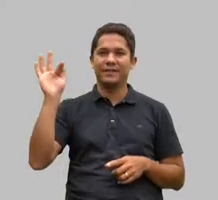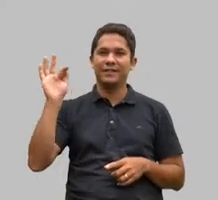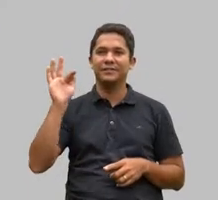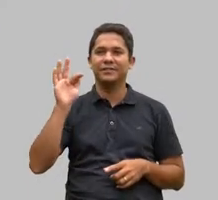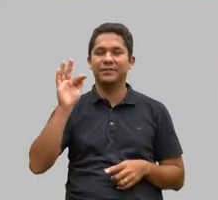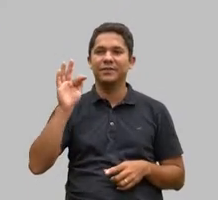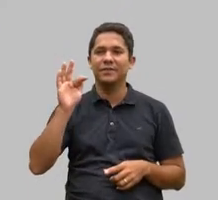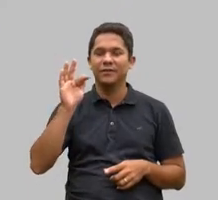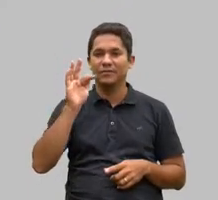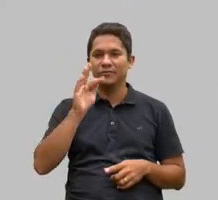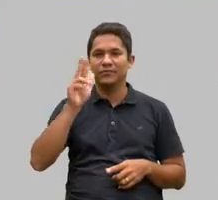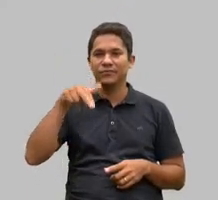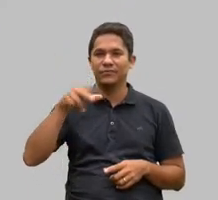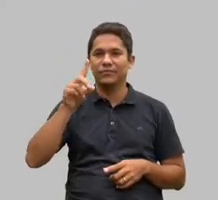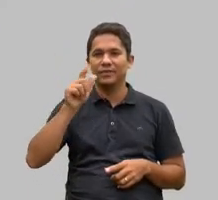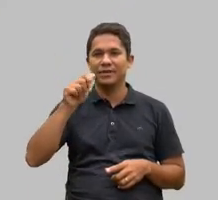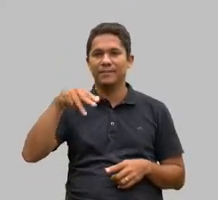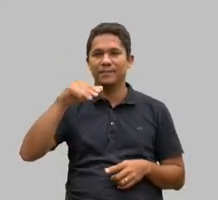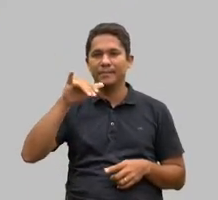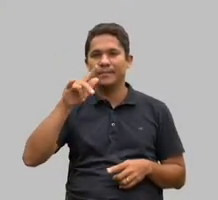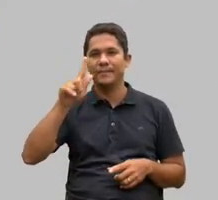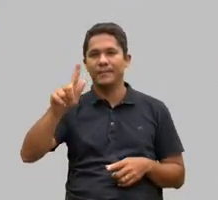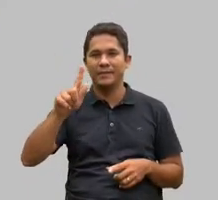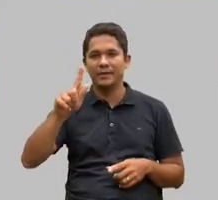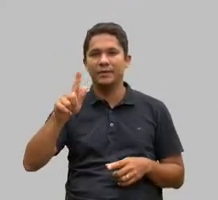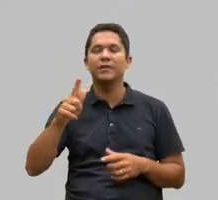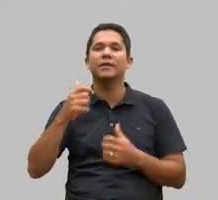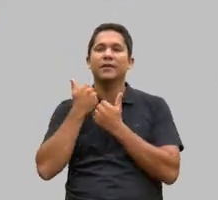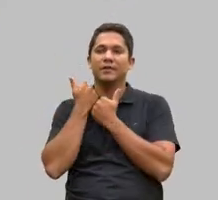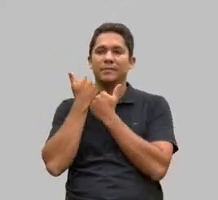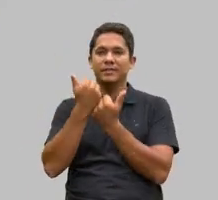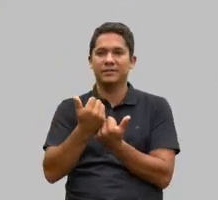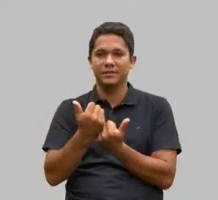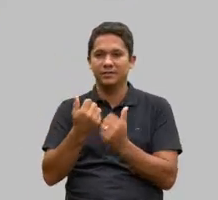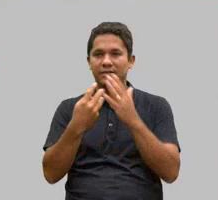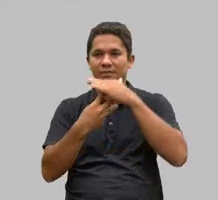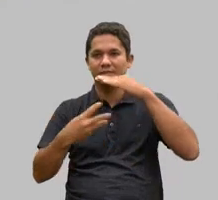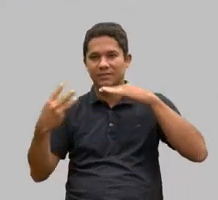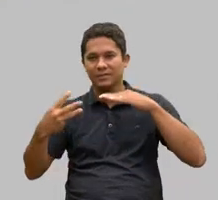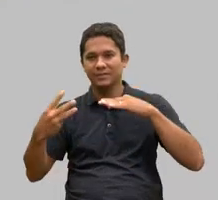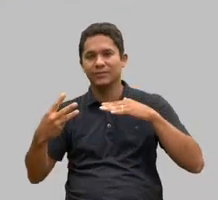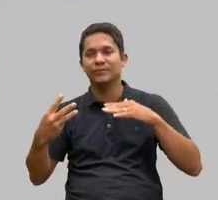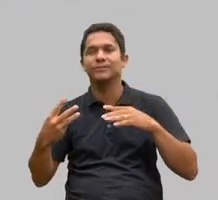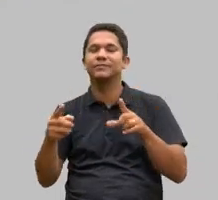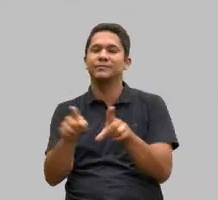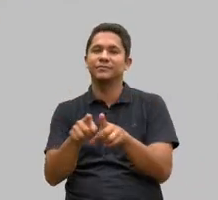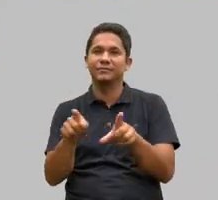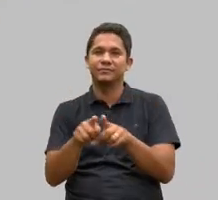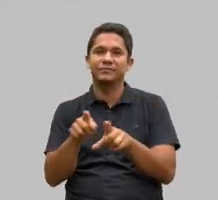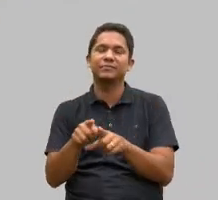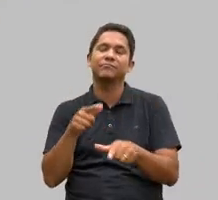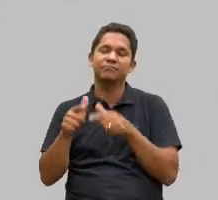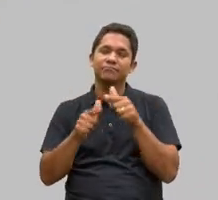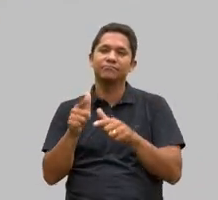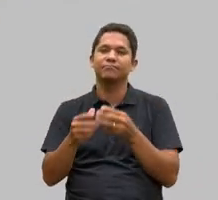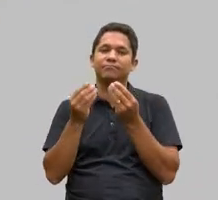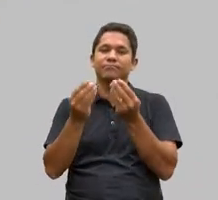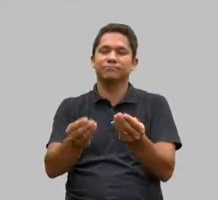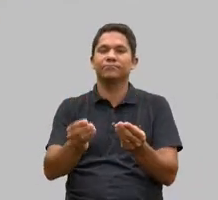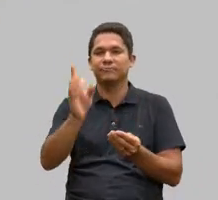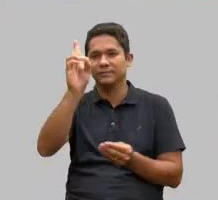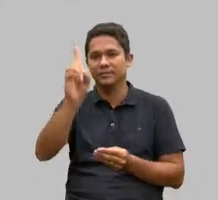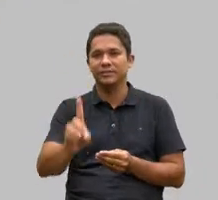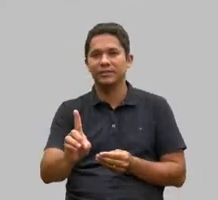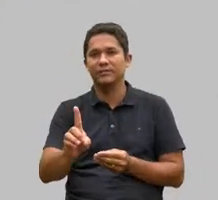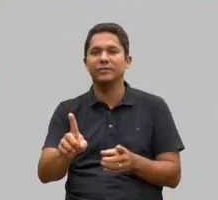é a organização representativa do terceiro setor e atua na efetivação de direitos e conta com o